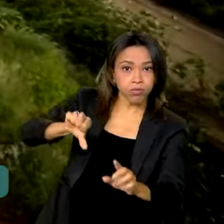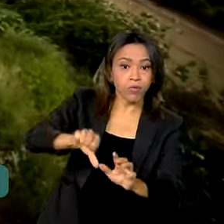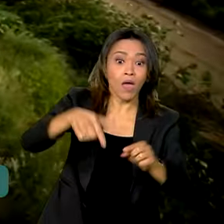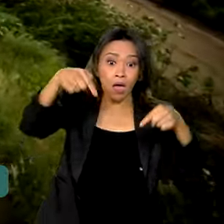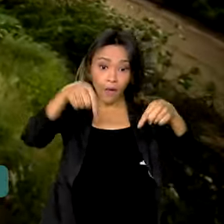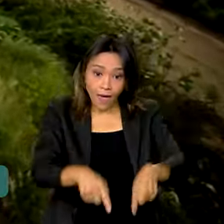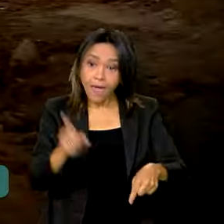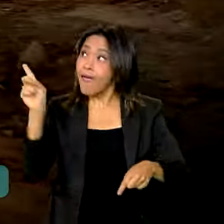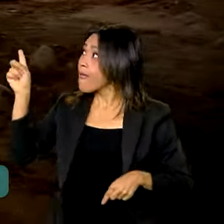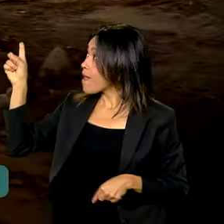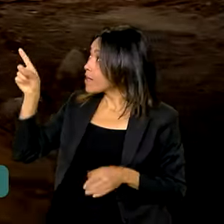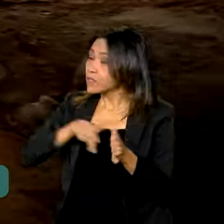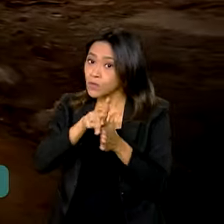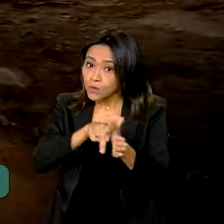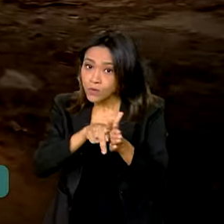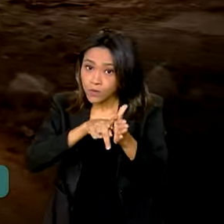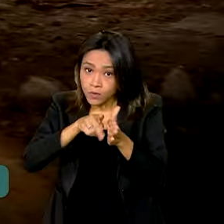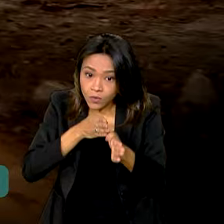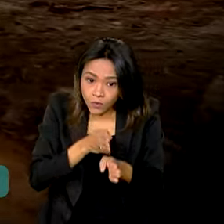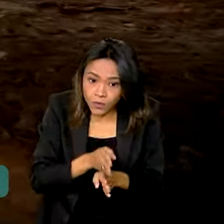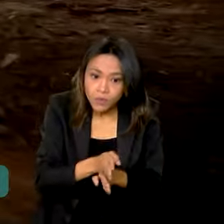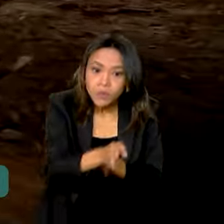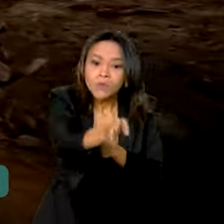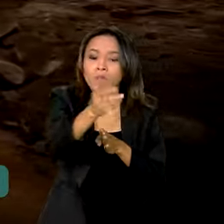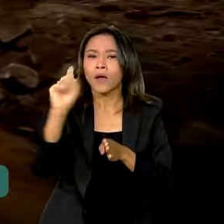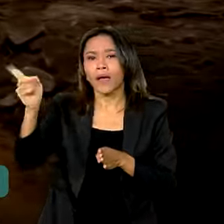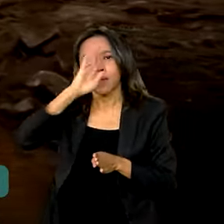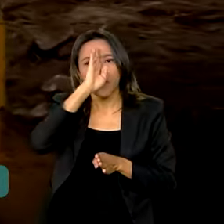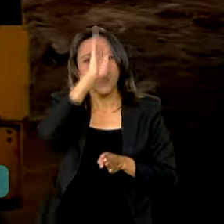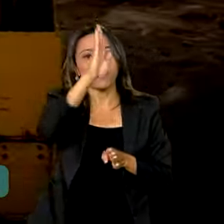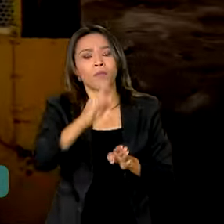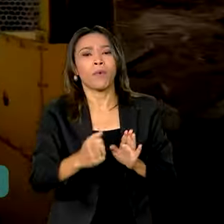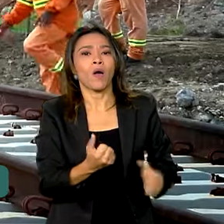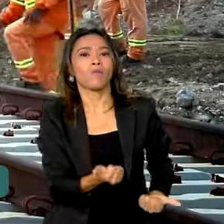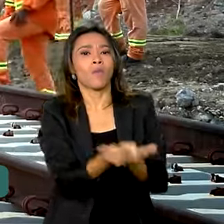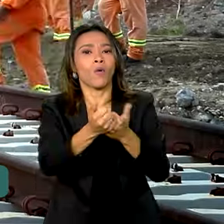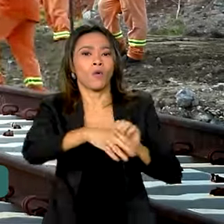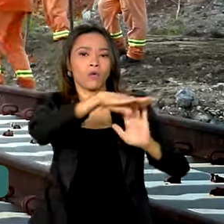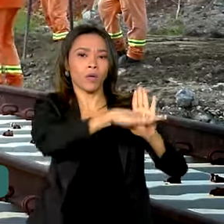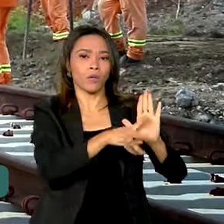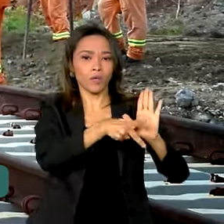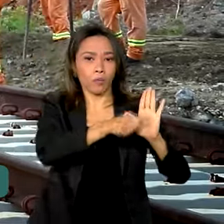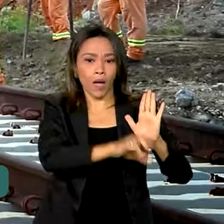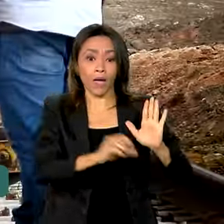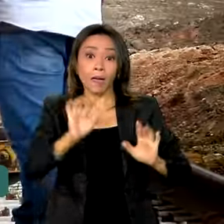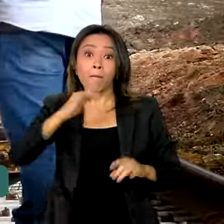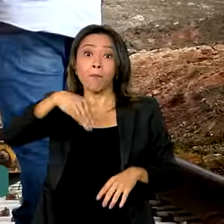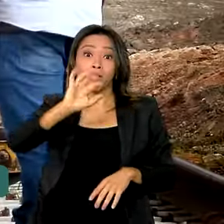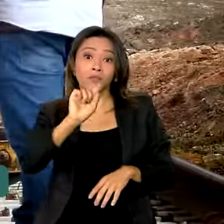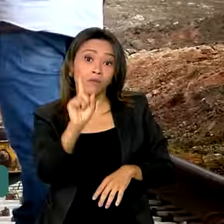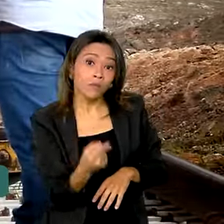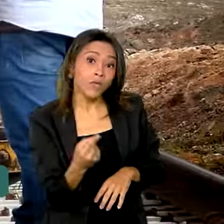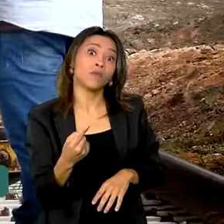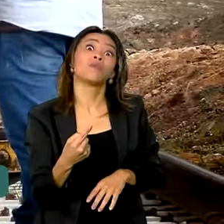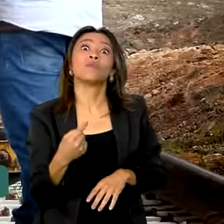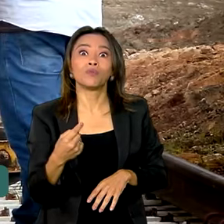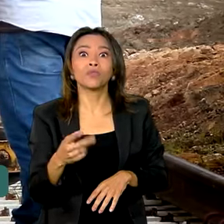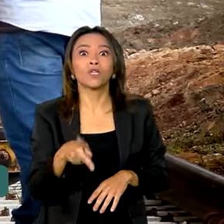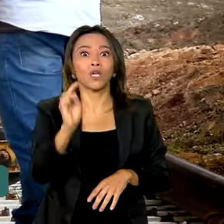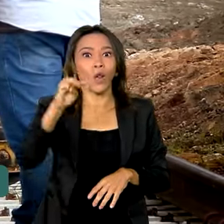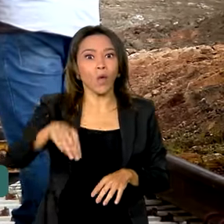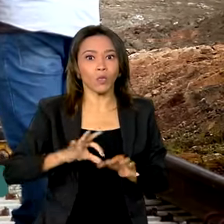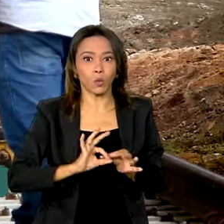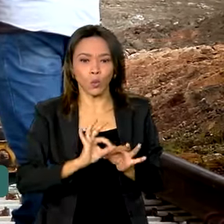Transnordestina são prioridades do novo parque. A ferrovia terá mais de 1.200 quilômetros de extensão quando concluída,